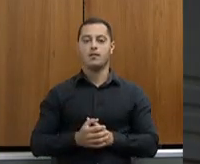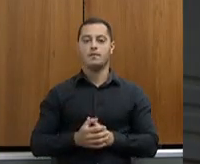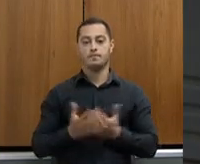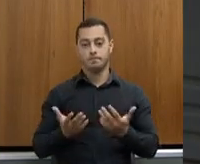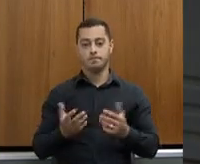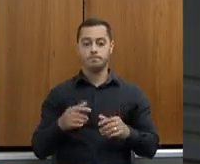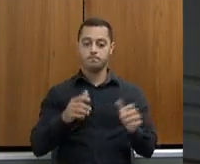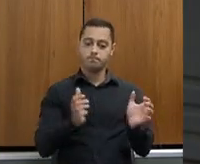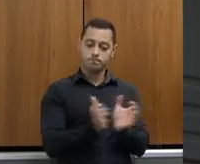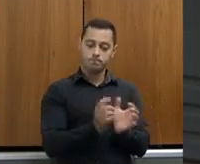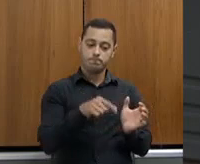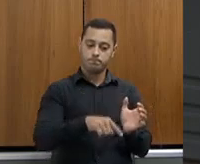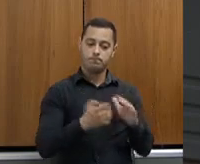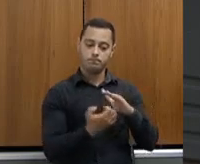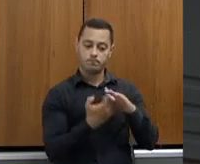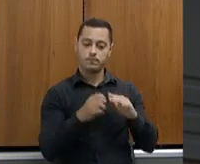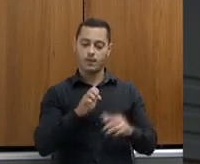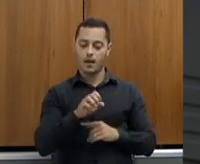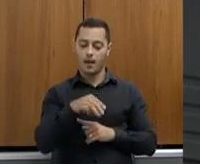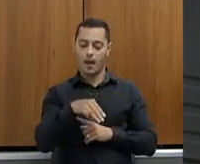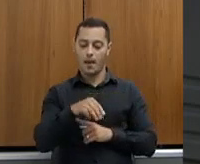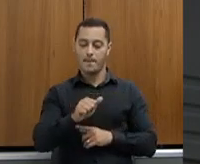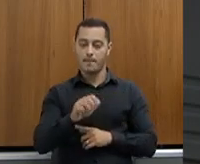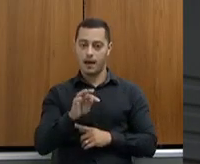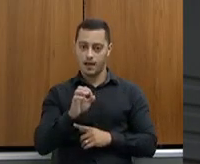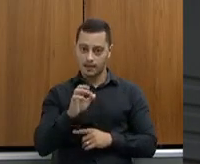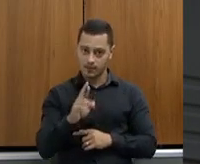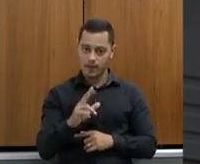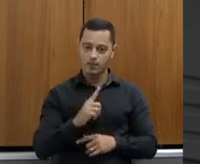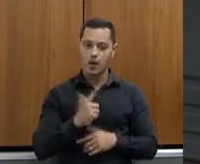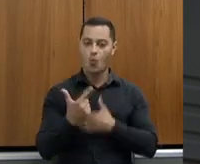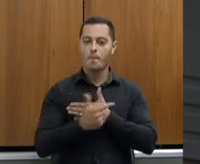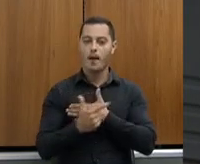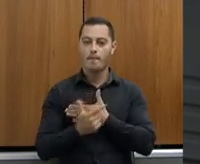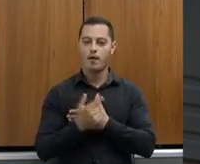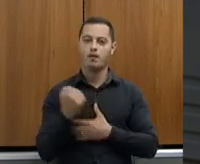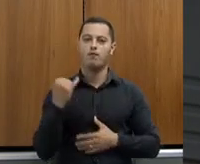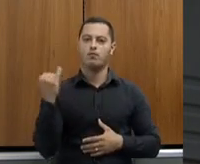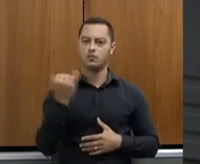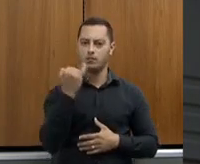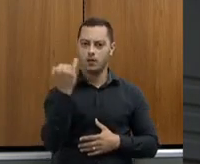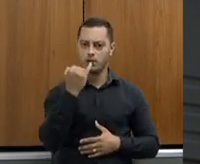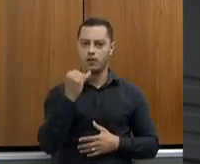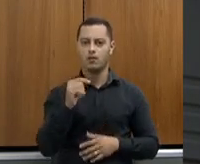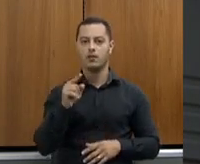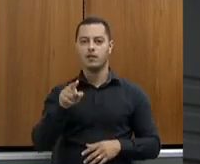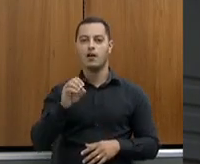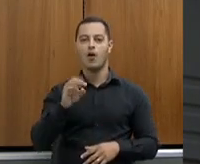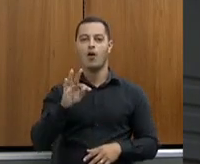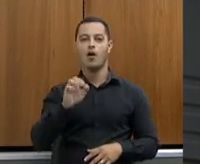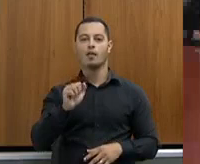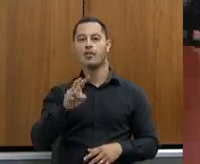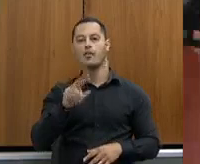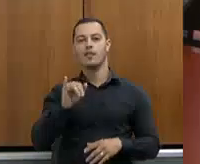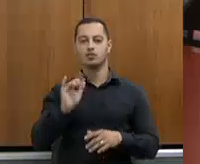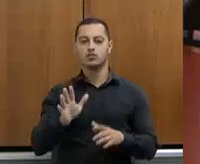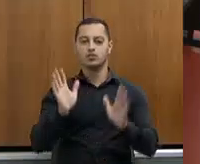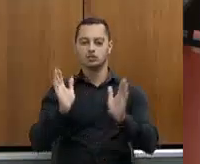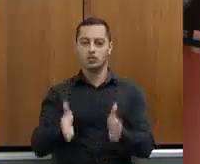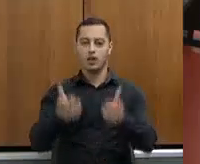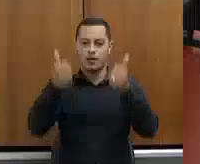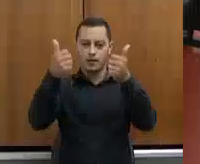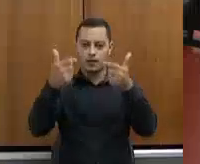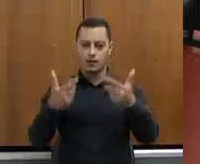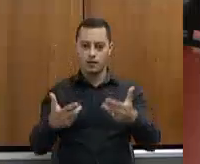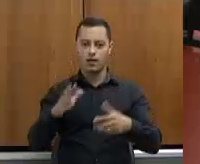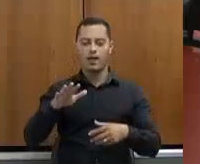EMATER tem desempenhado realmente o seu papel, é fundamental, o Otávio já fez a explanação aqui da questão lá da zona da